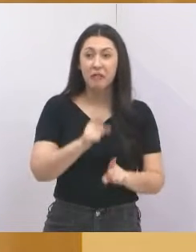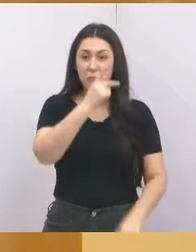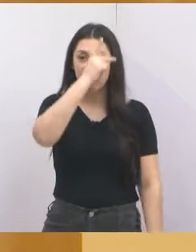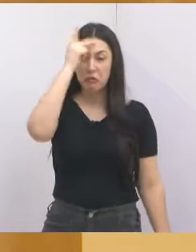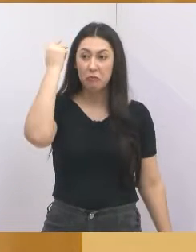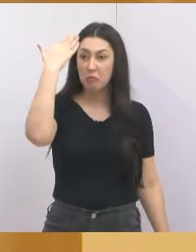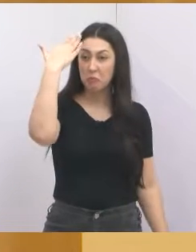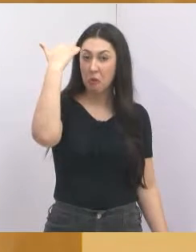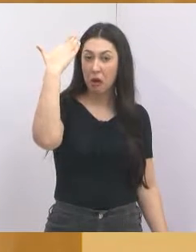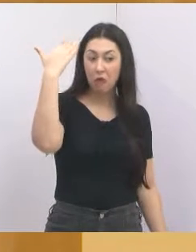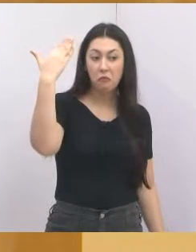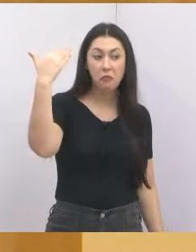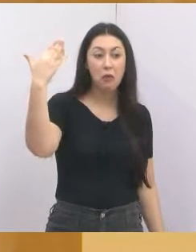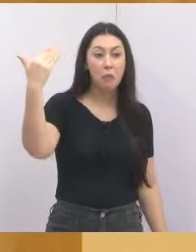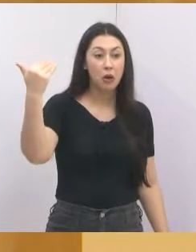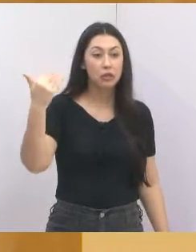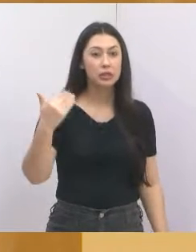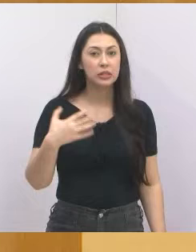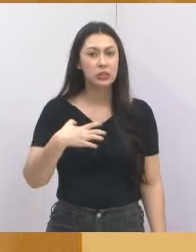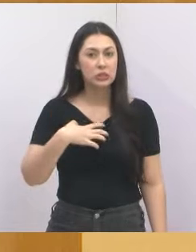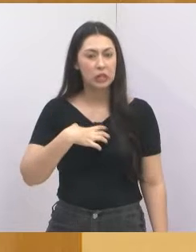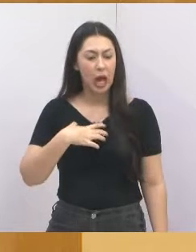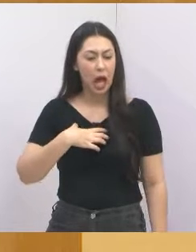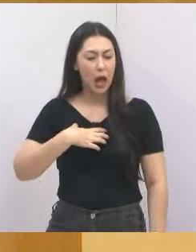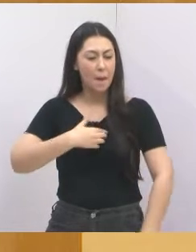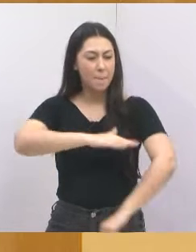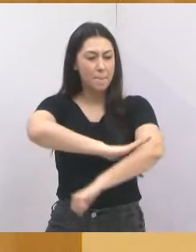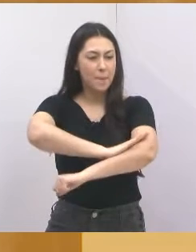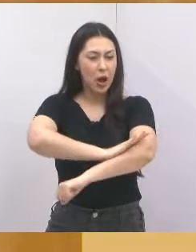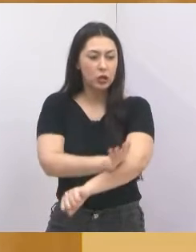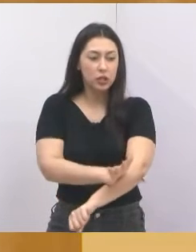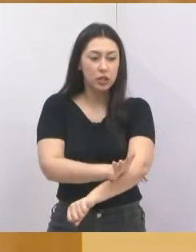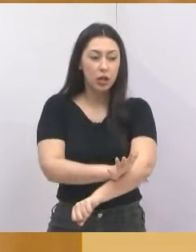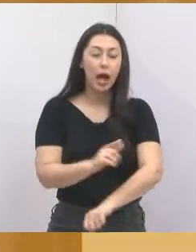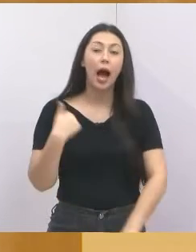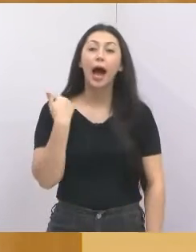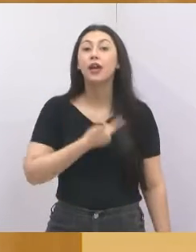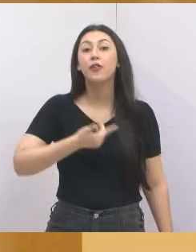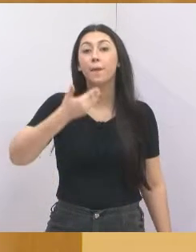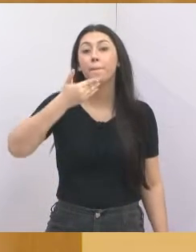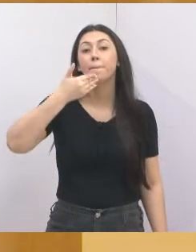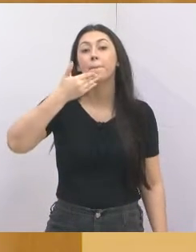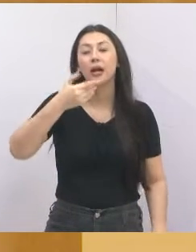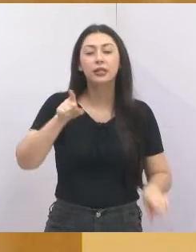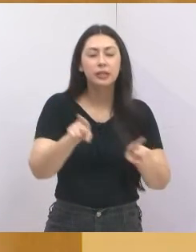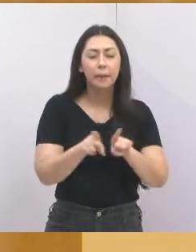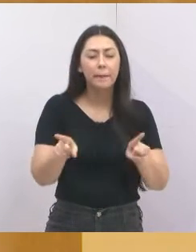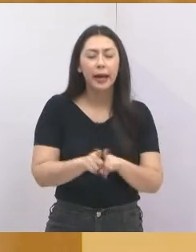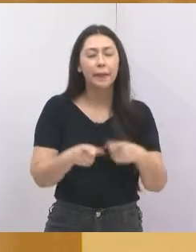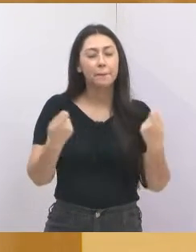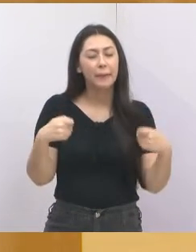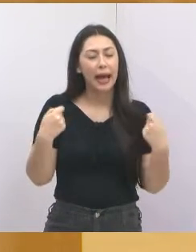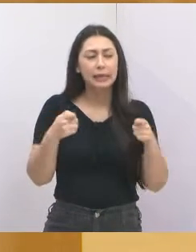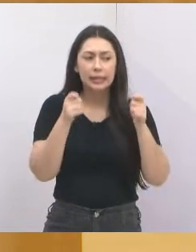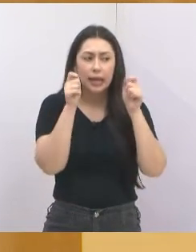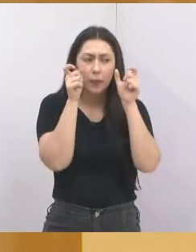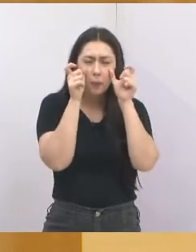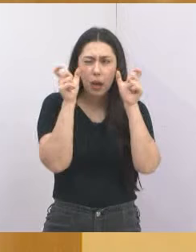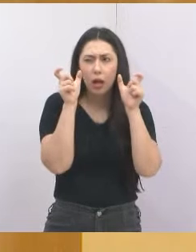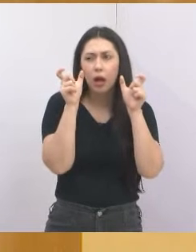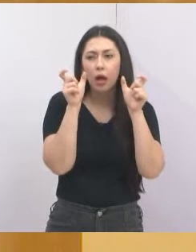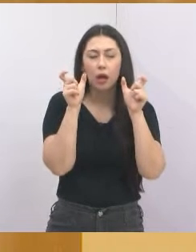tendo discriminação racial, então a gente pede para a pasta, para estar sempre de olho na nossa cidade